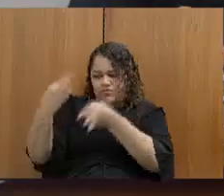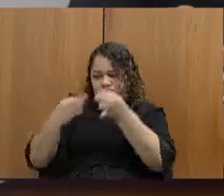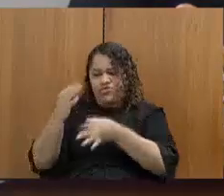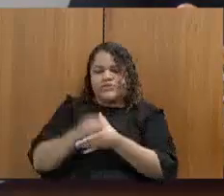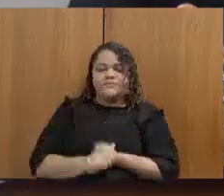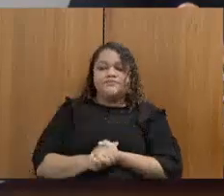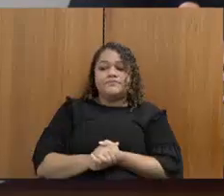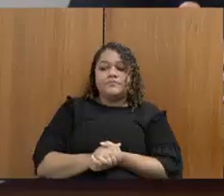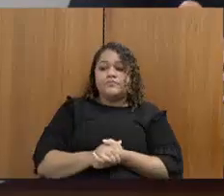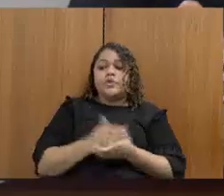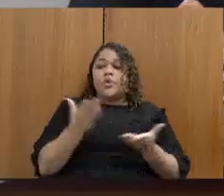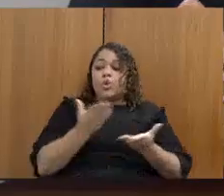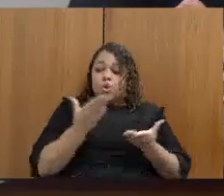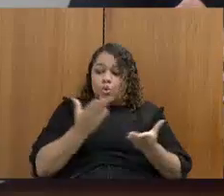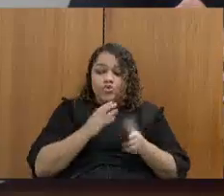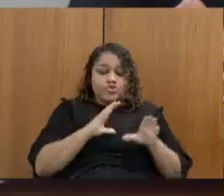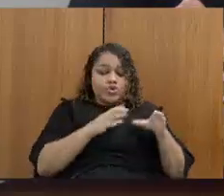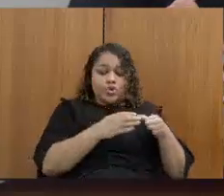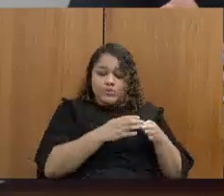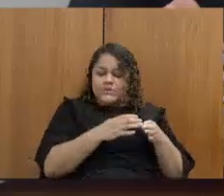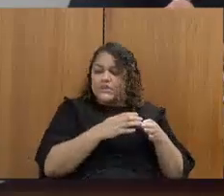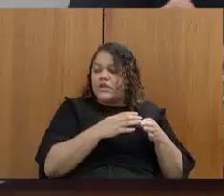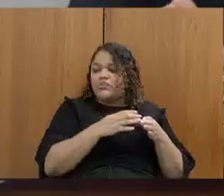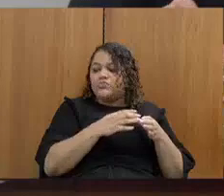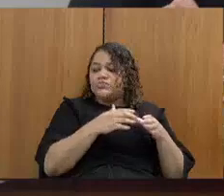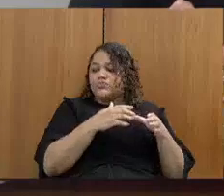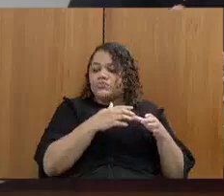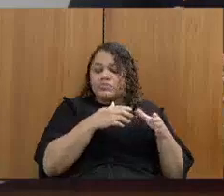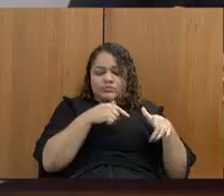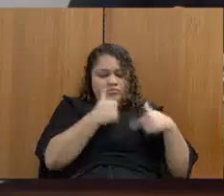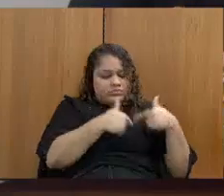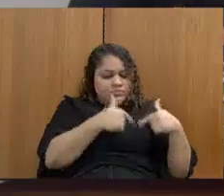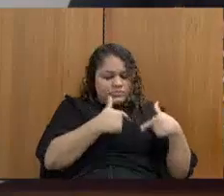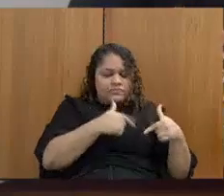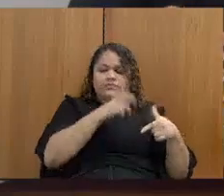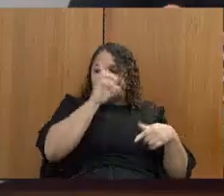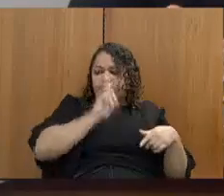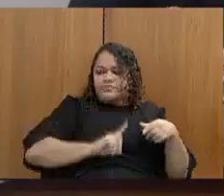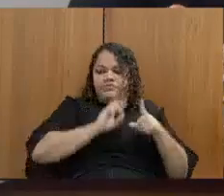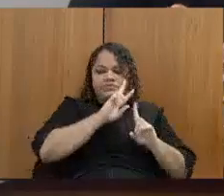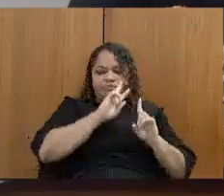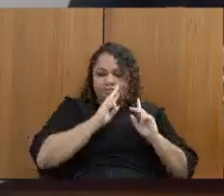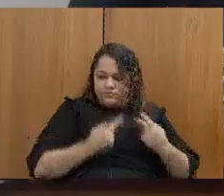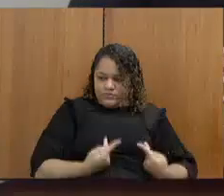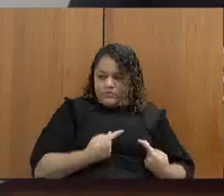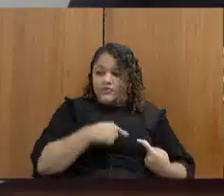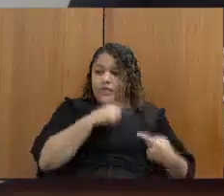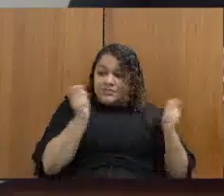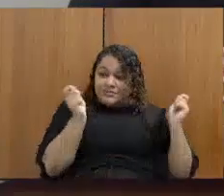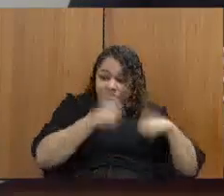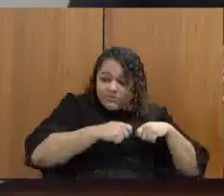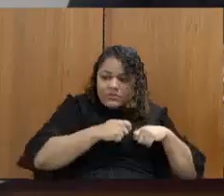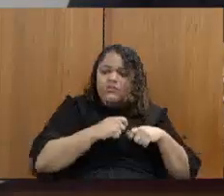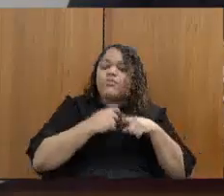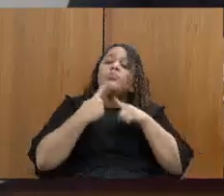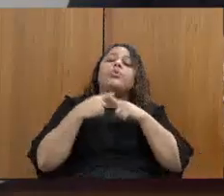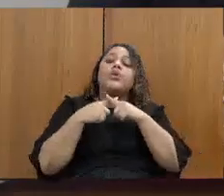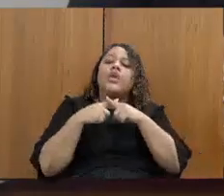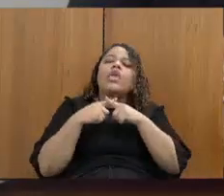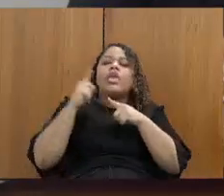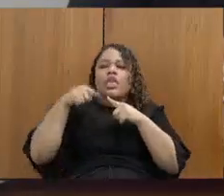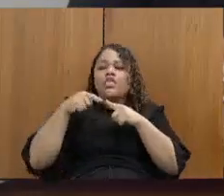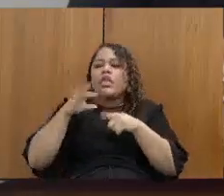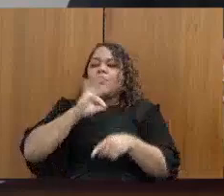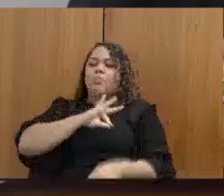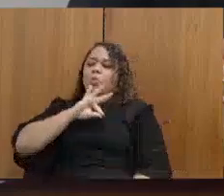Comissão de Direitos Humanos só é possível graças à escolta da Polícia Militar, do BOPE, que acompanha a gente e faz um